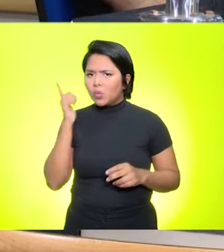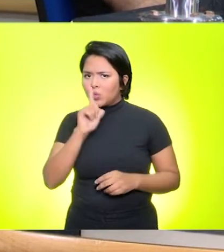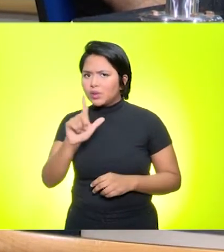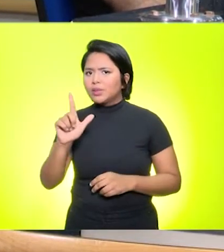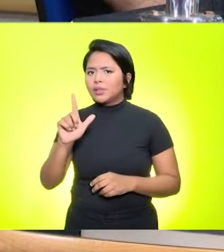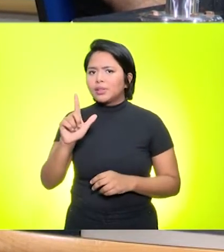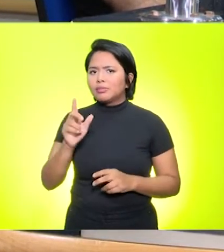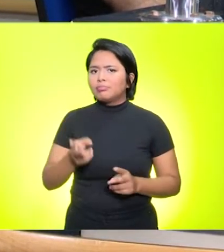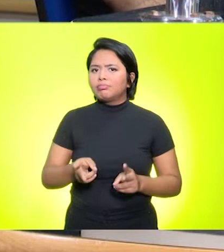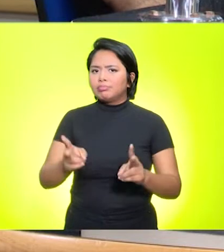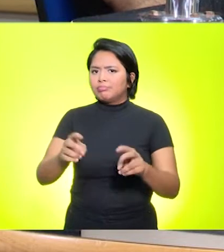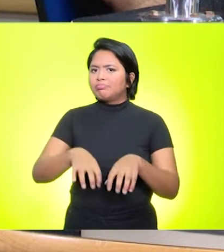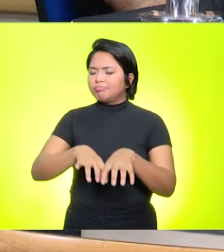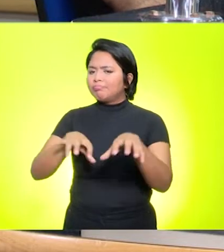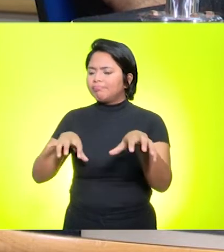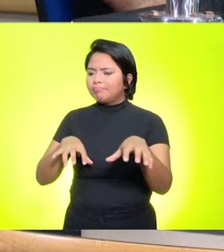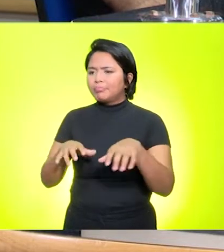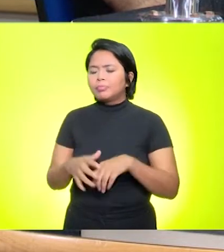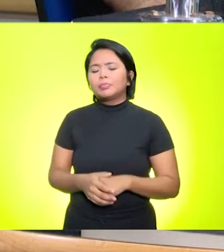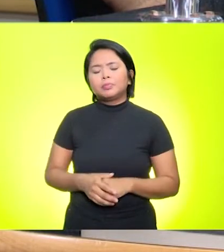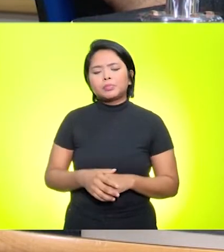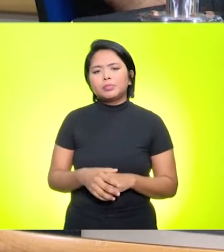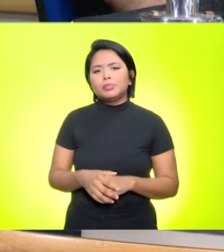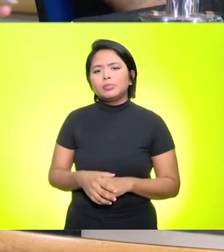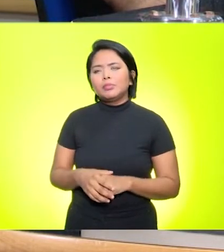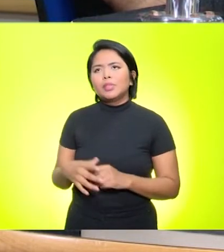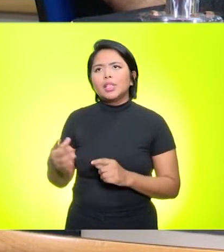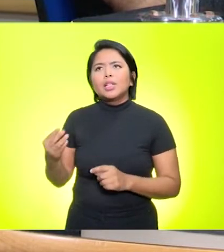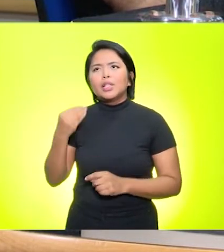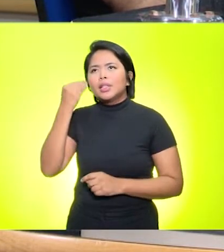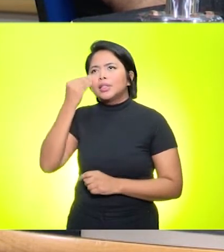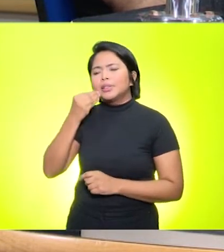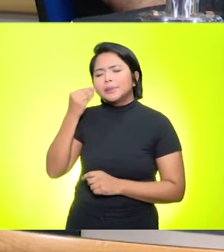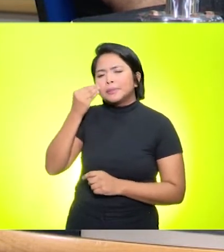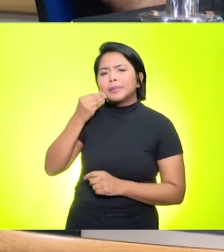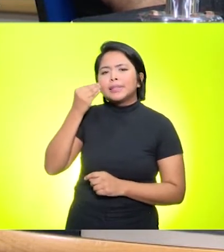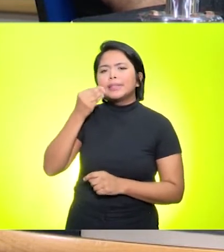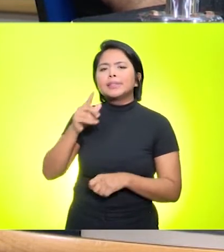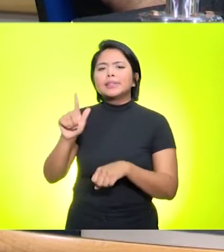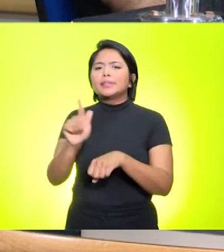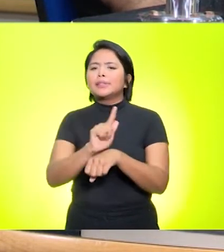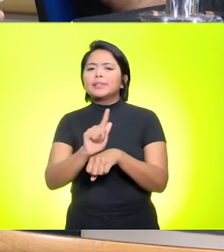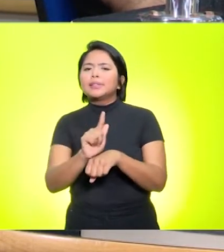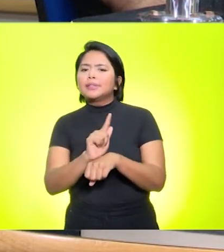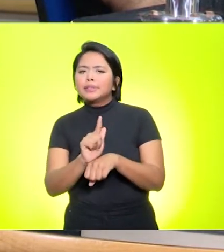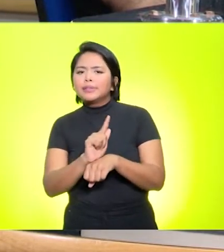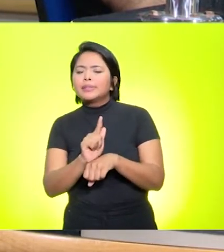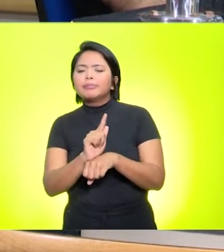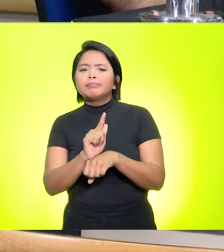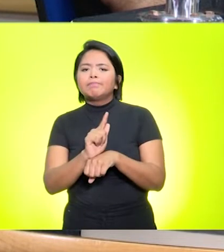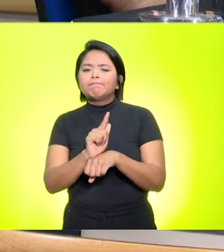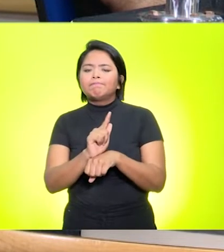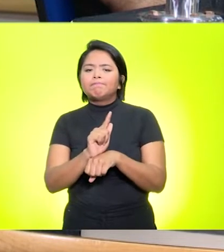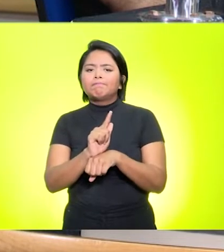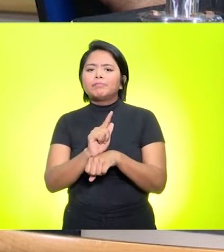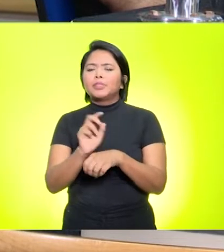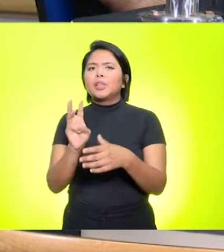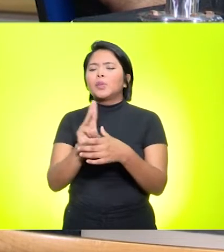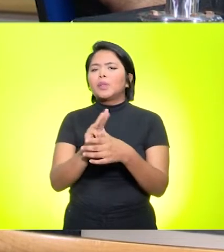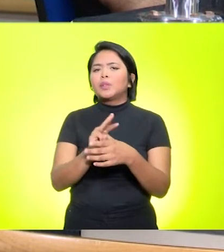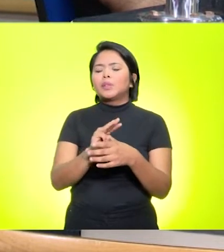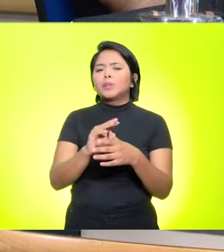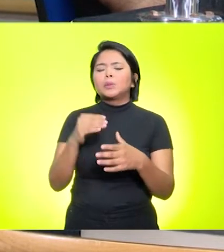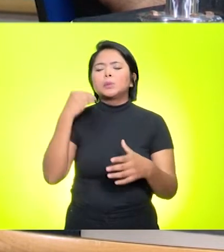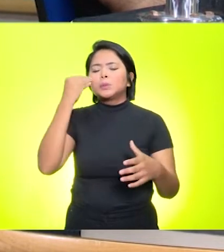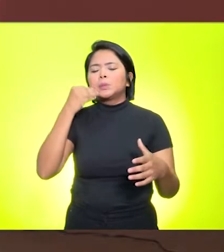E o que o senhor pode destacar sobre essa experiência em relação à gestão que a UFRR